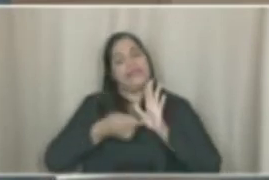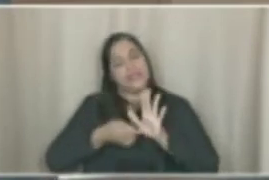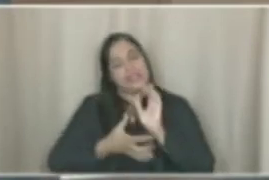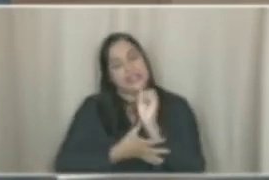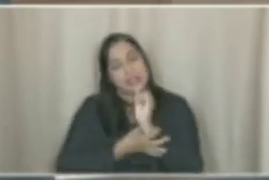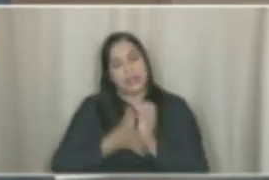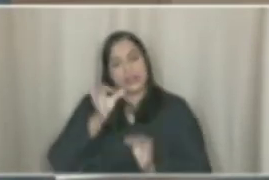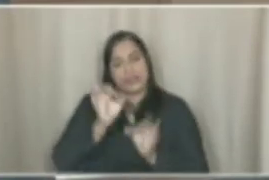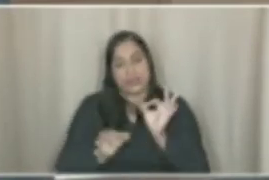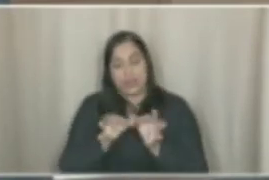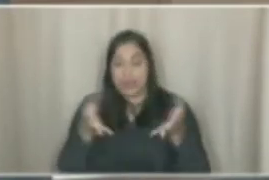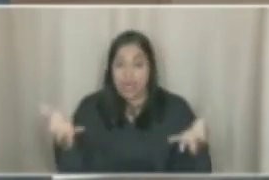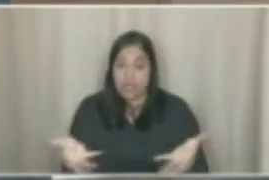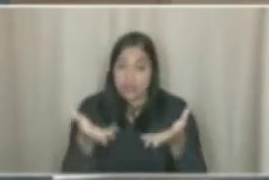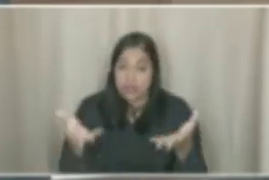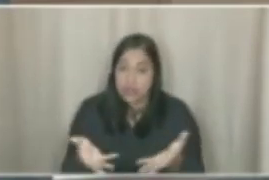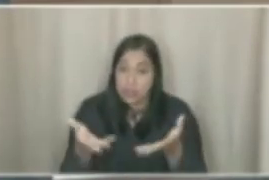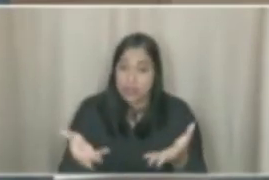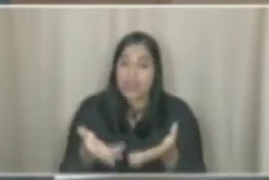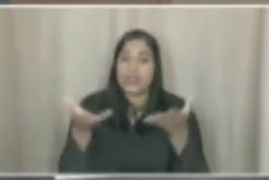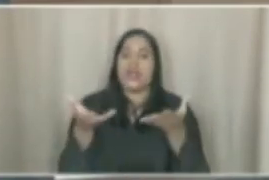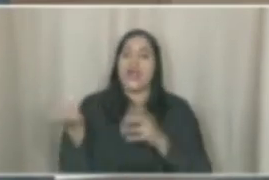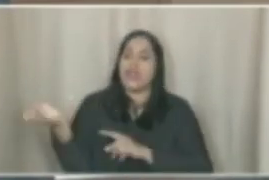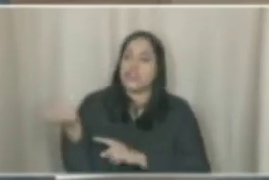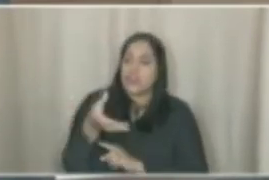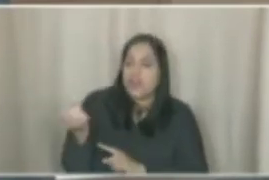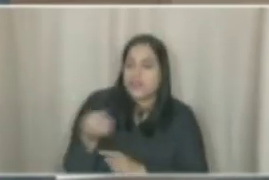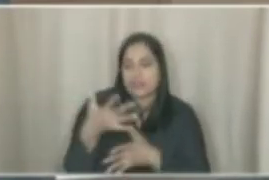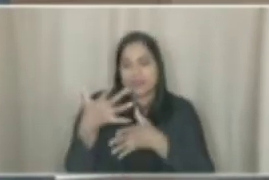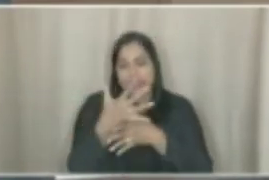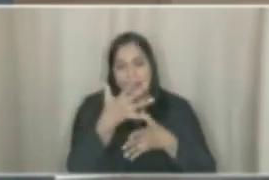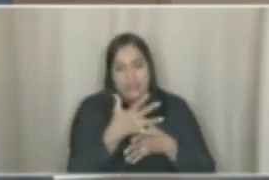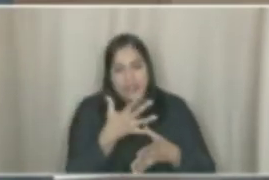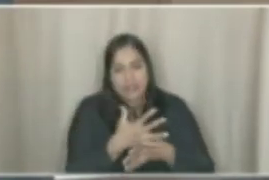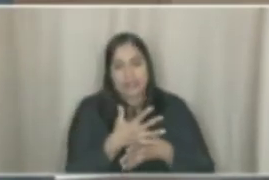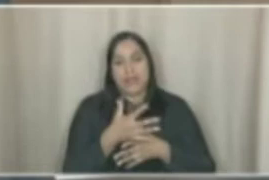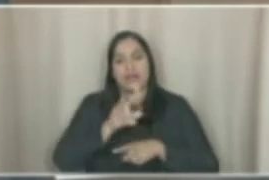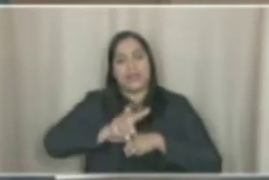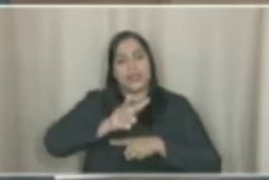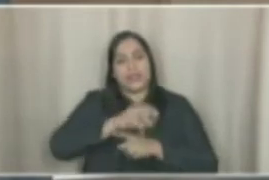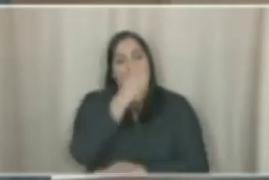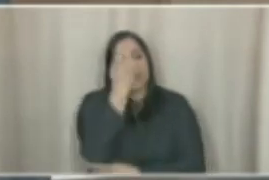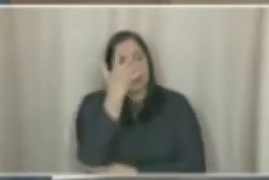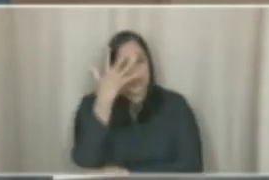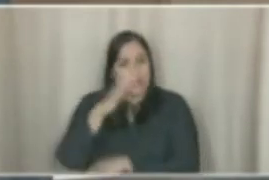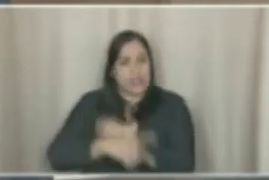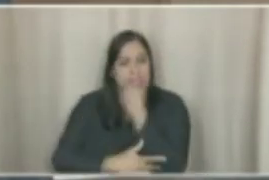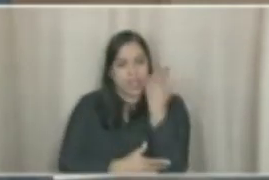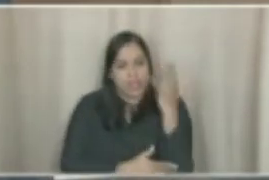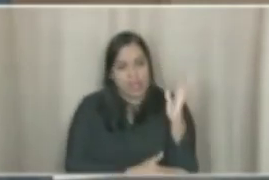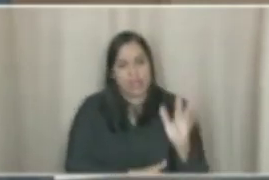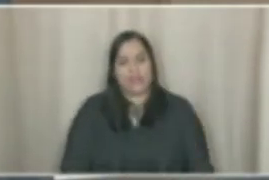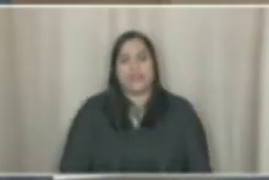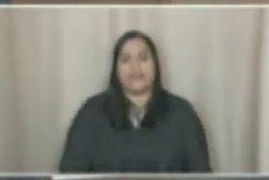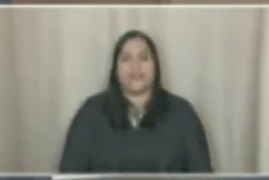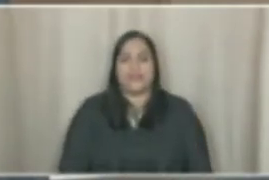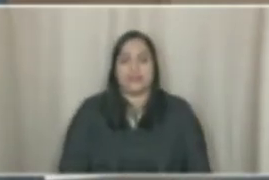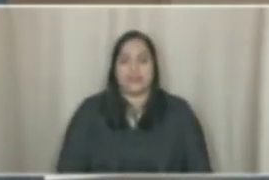jurídica, estimular o ecossistema de inovação municipal e incorporar ao poder público